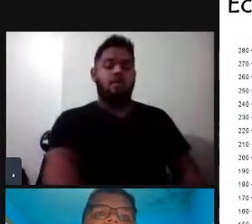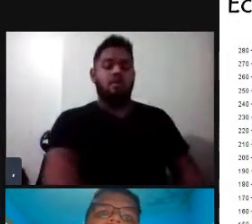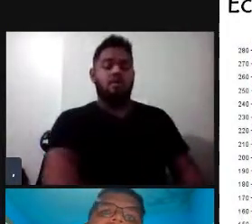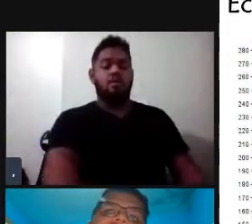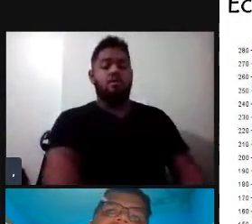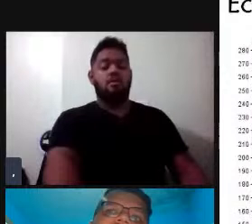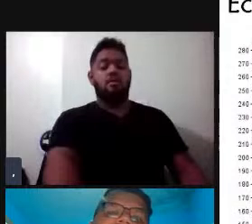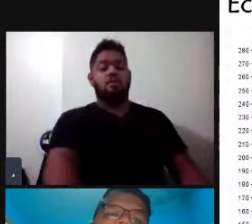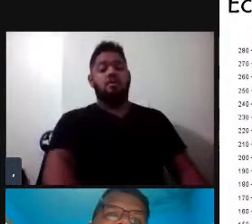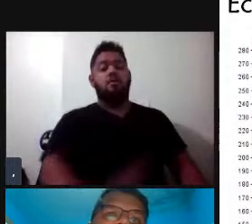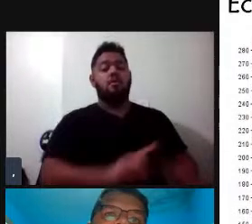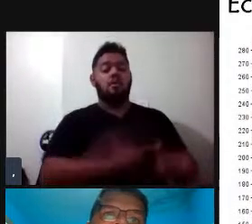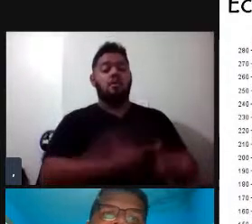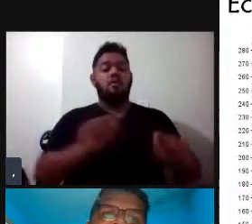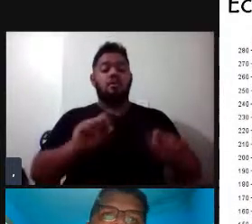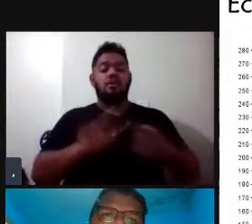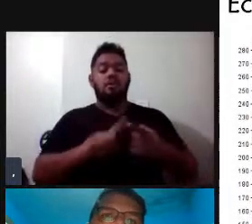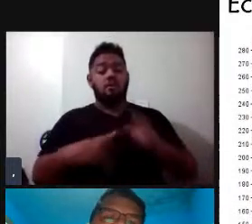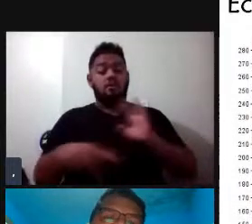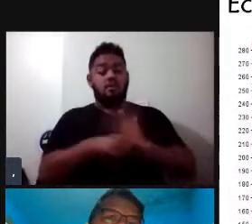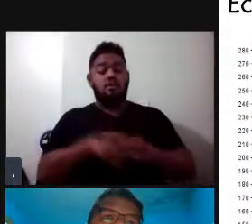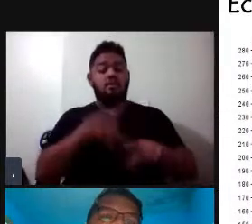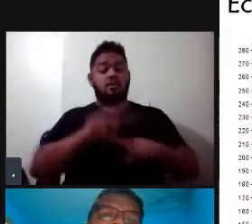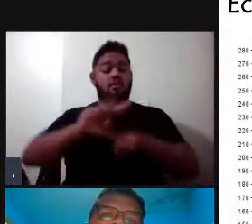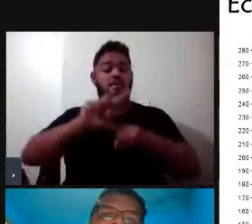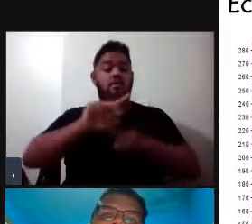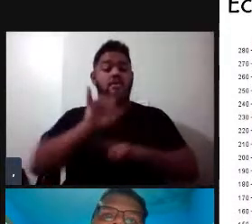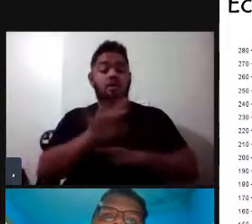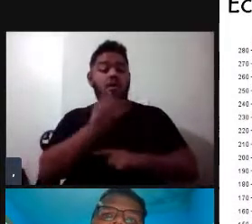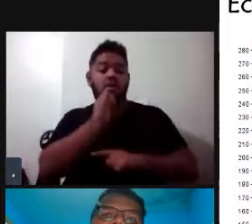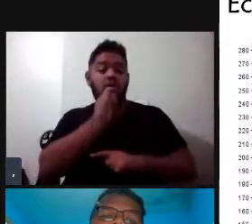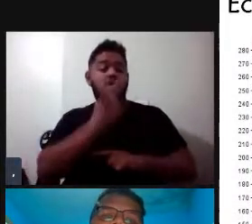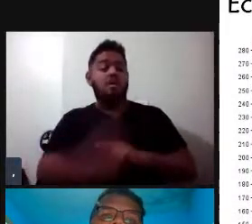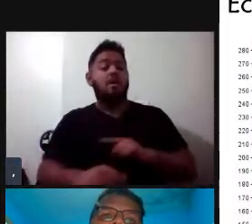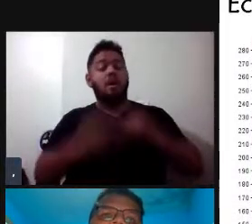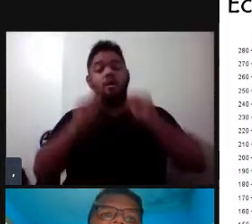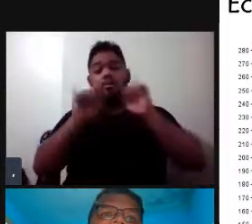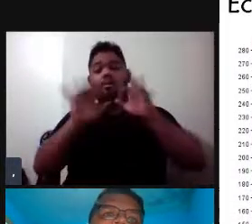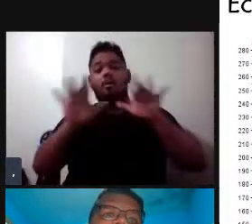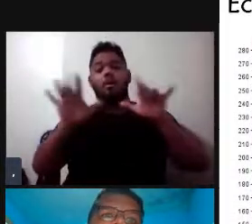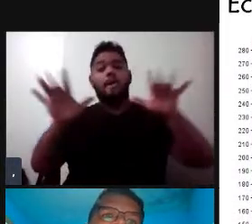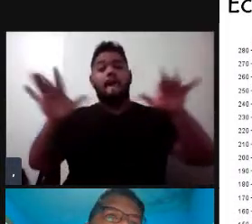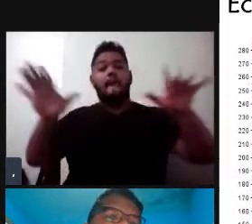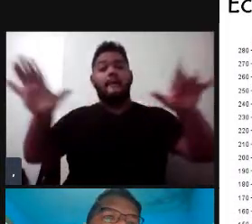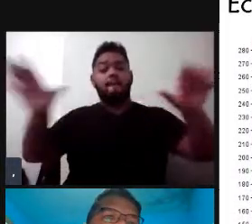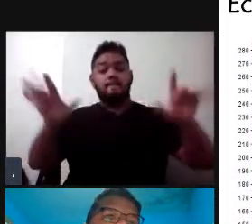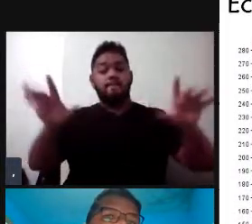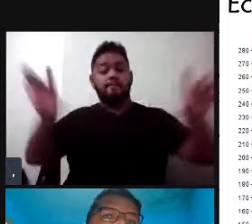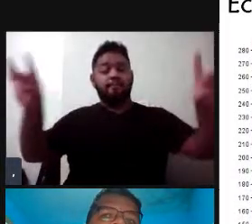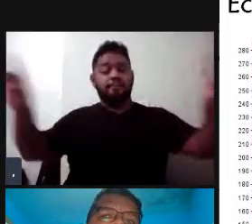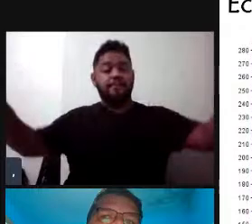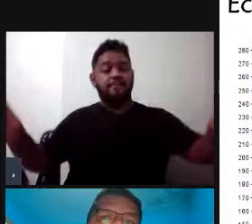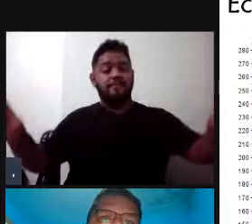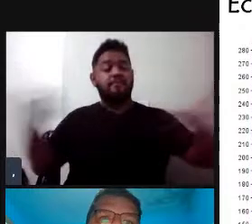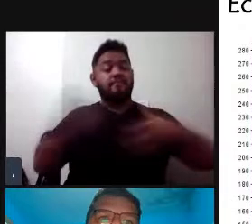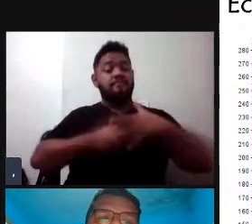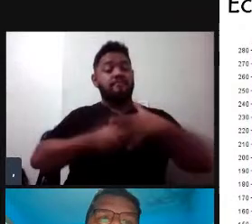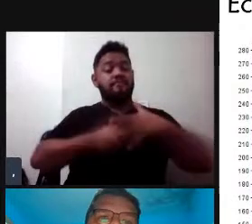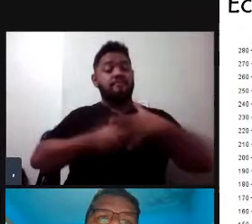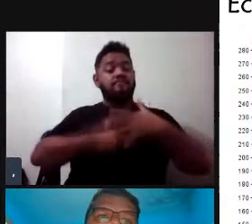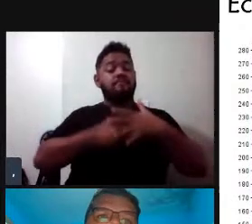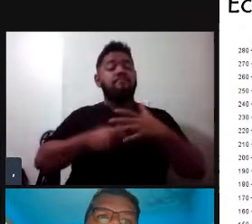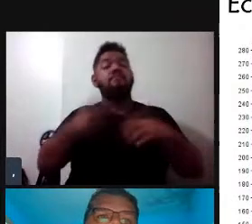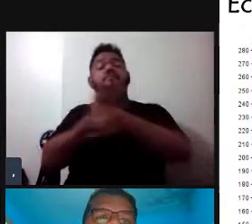que o animal utilizar os ecos, né, que voltam desses cliques para navegar no ambiente e achar presas.